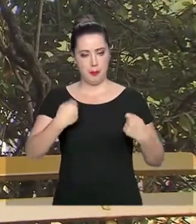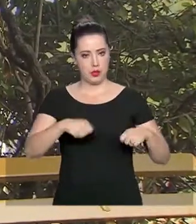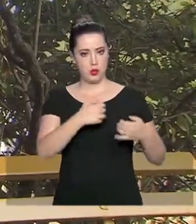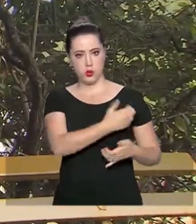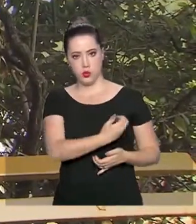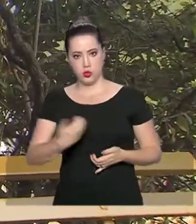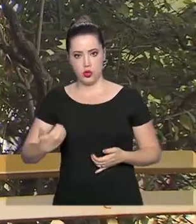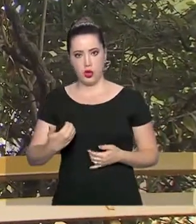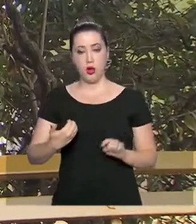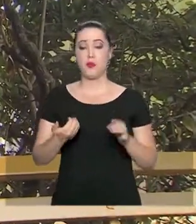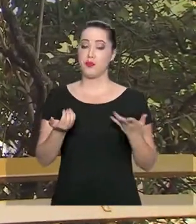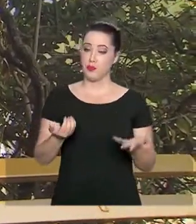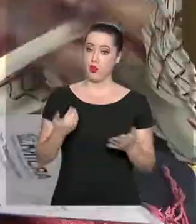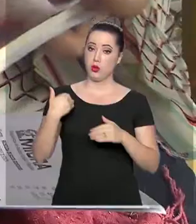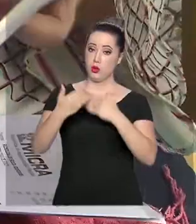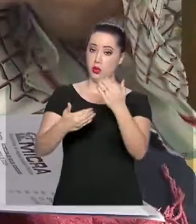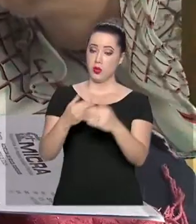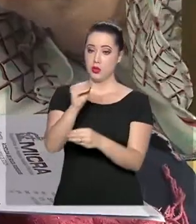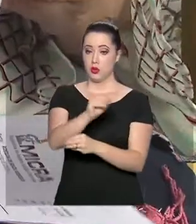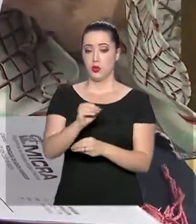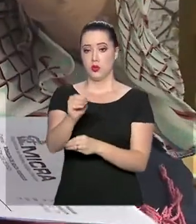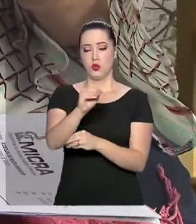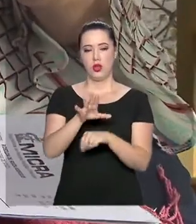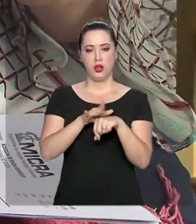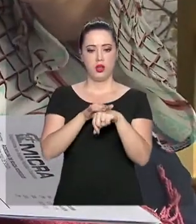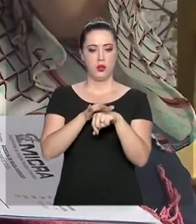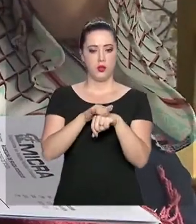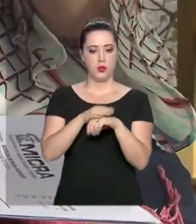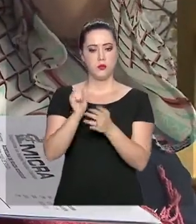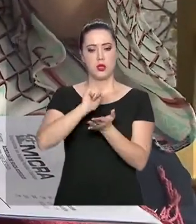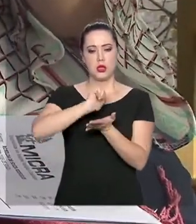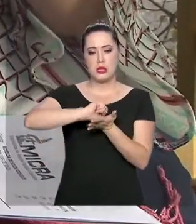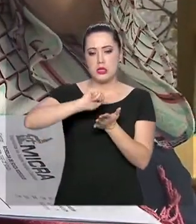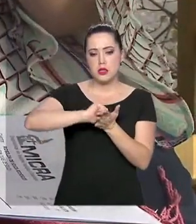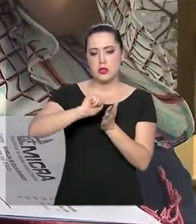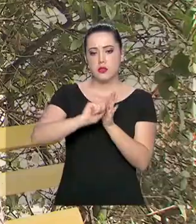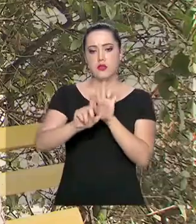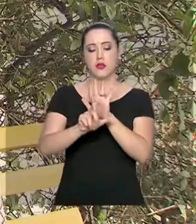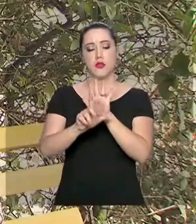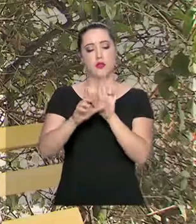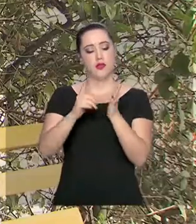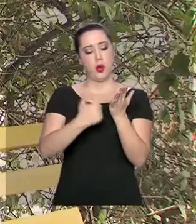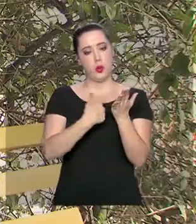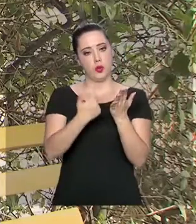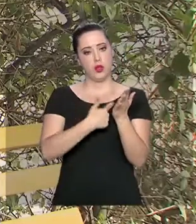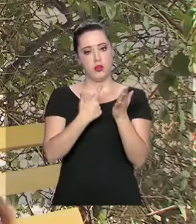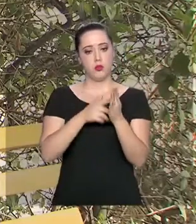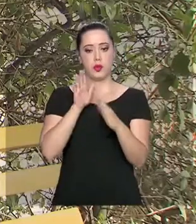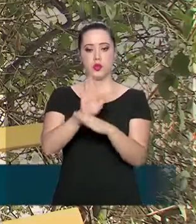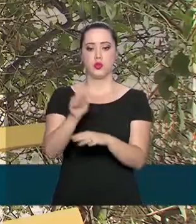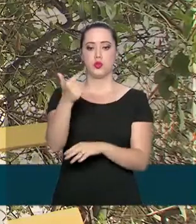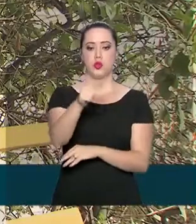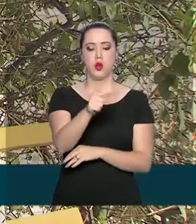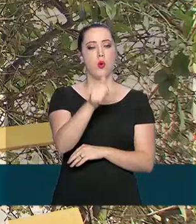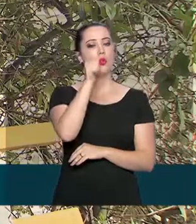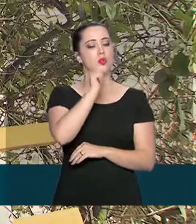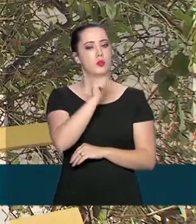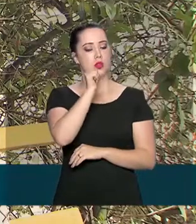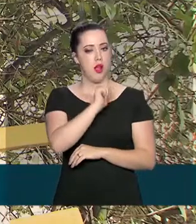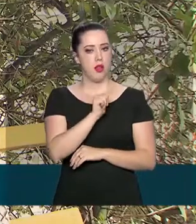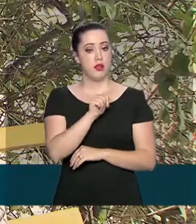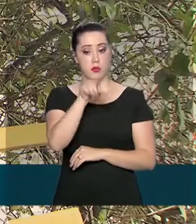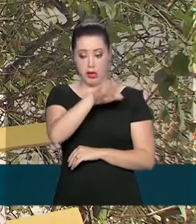processo de tratamento da doença, escreveu um livro para ajudar outras mulheres. Para que elas entendam que tem cura,